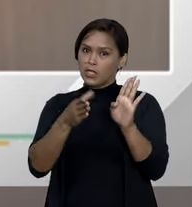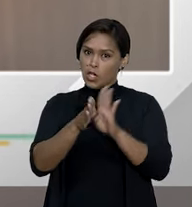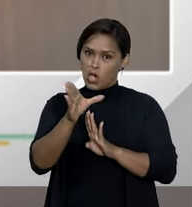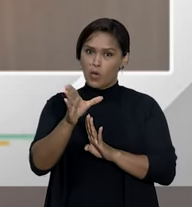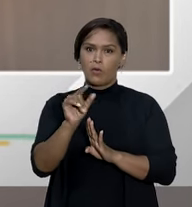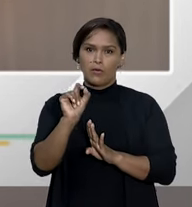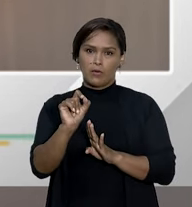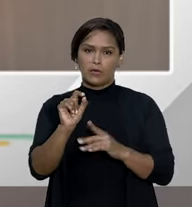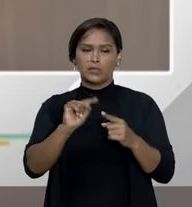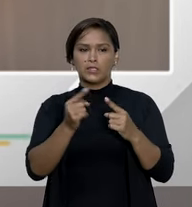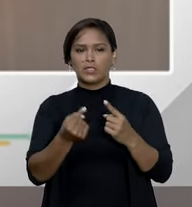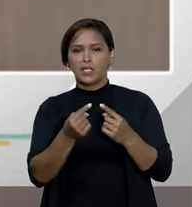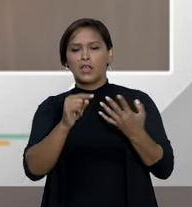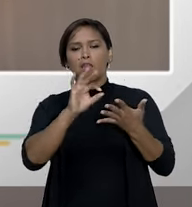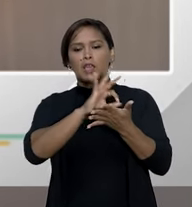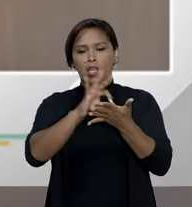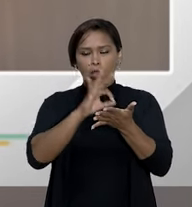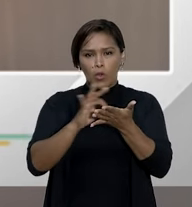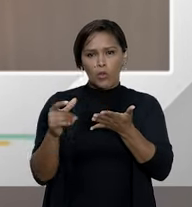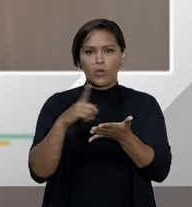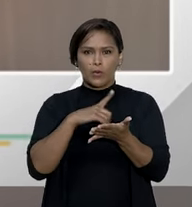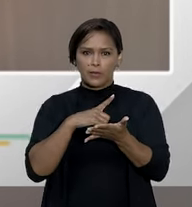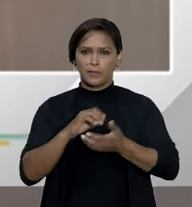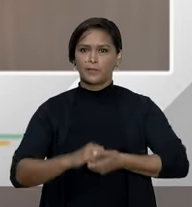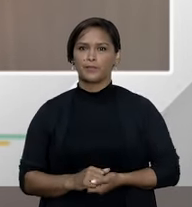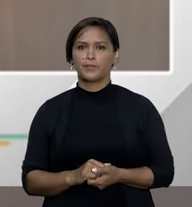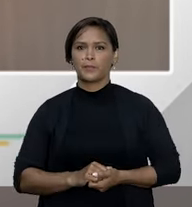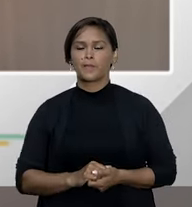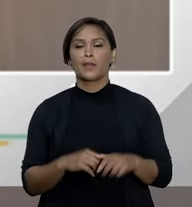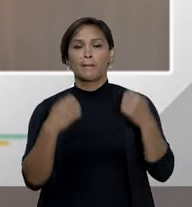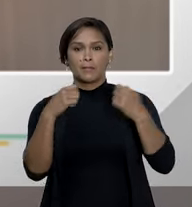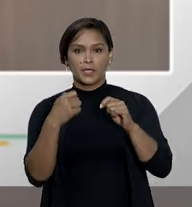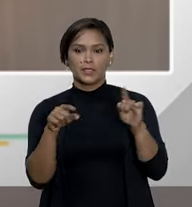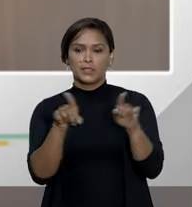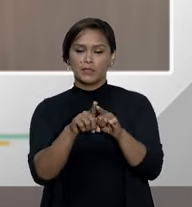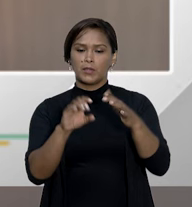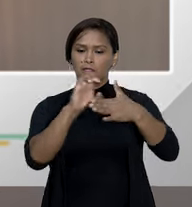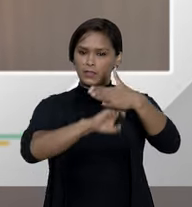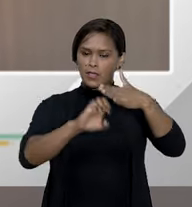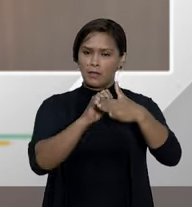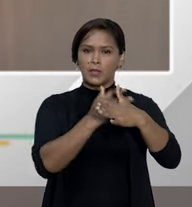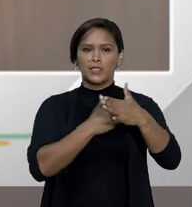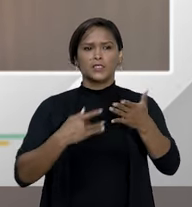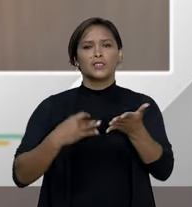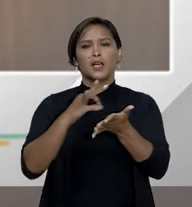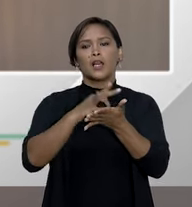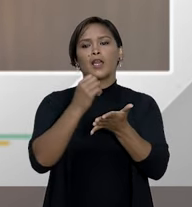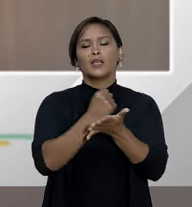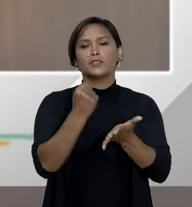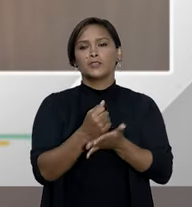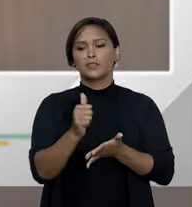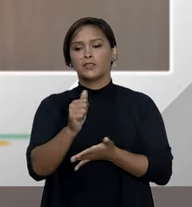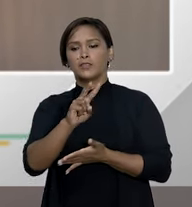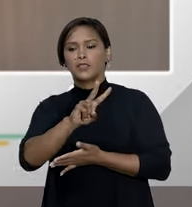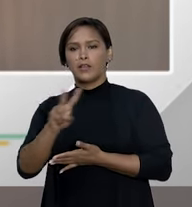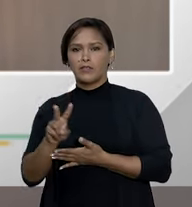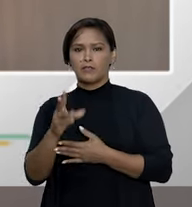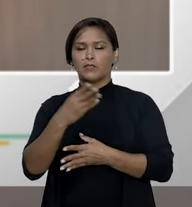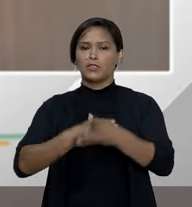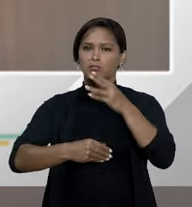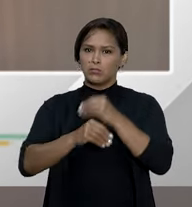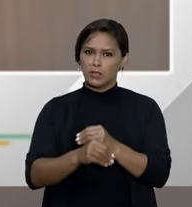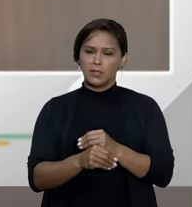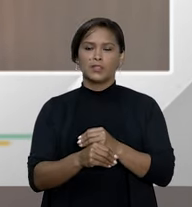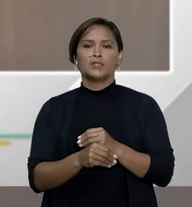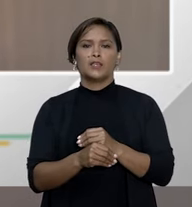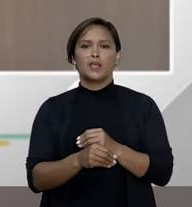dizer assim esse tipo de funcionalidade deve conferir se a operadora e o plano de saúde são registrados na agência nacional de saúde suplementar